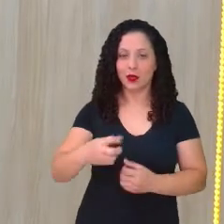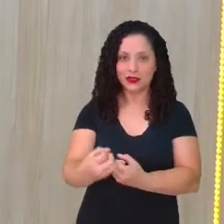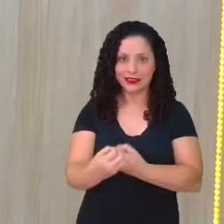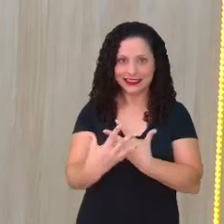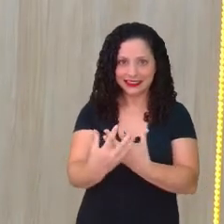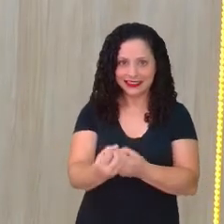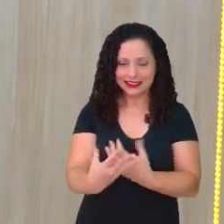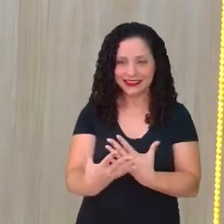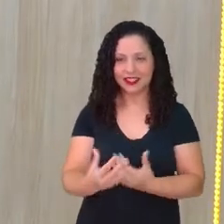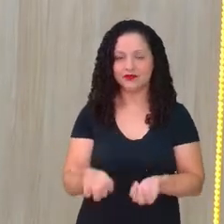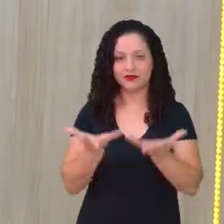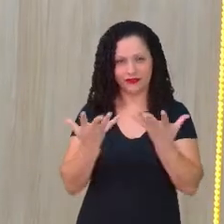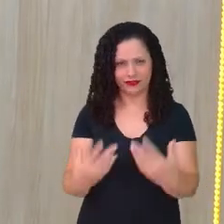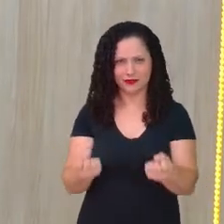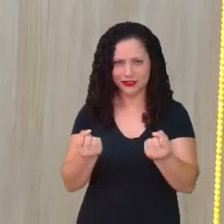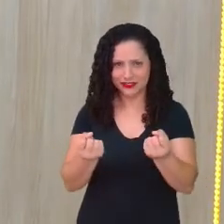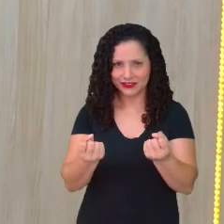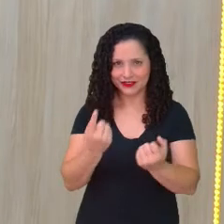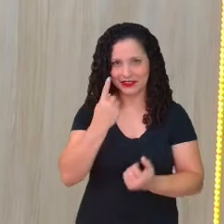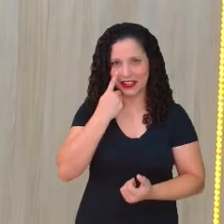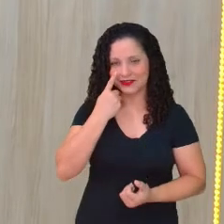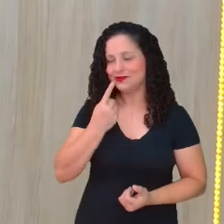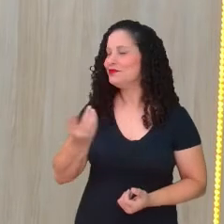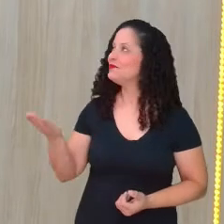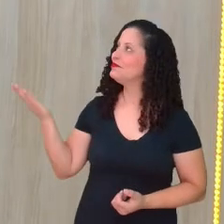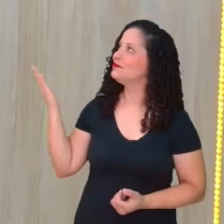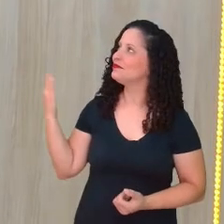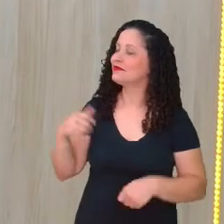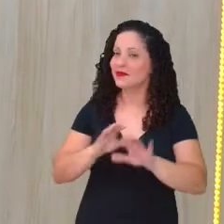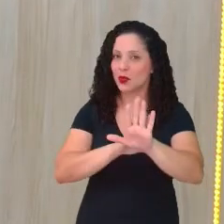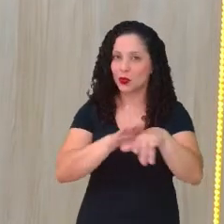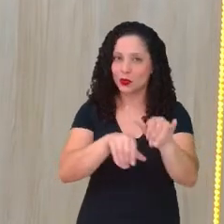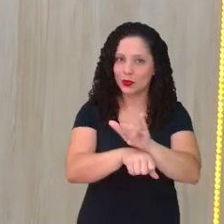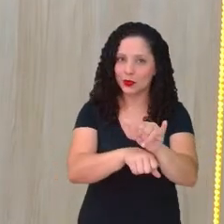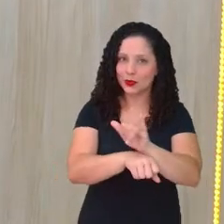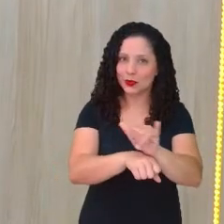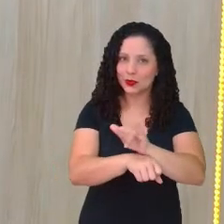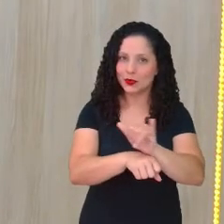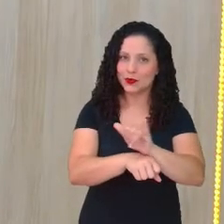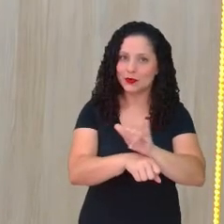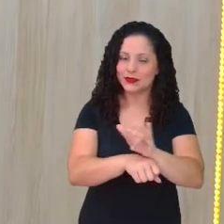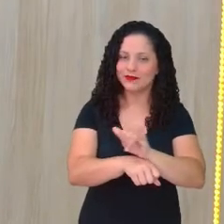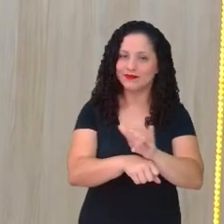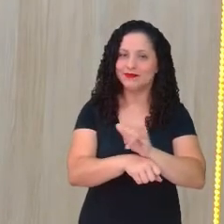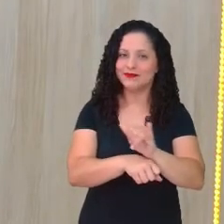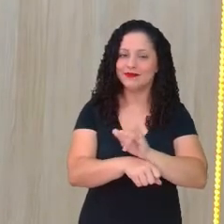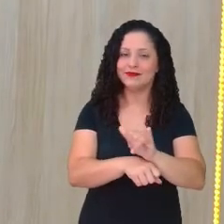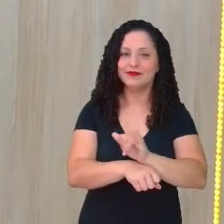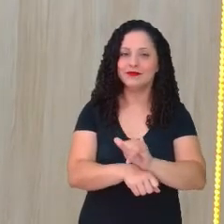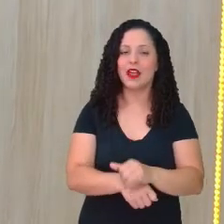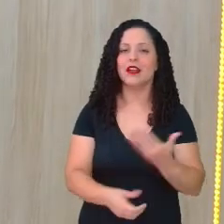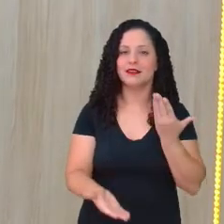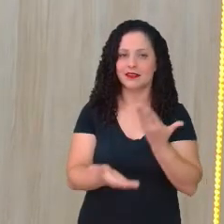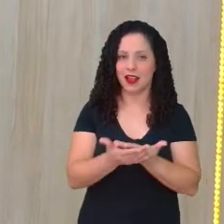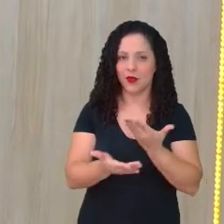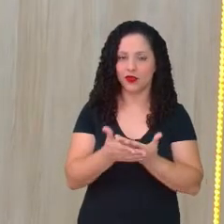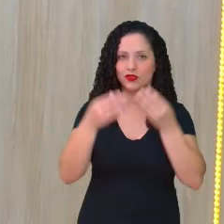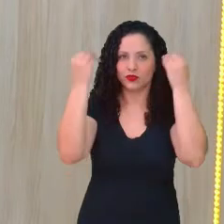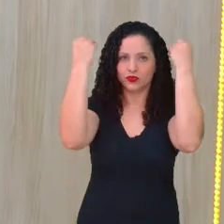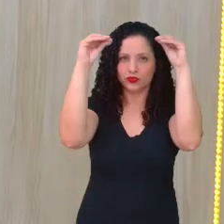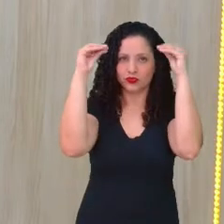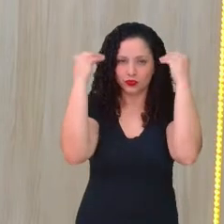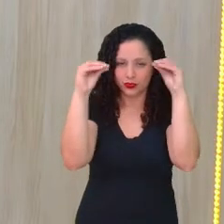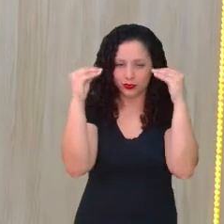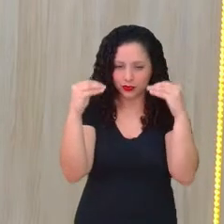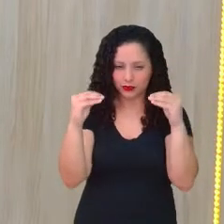Então, vamos lá. Nós temos aí o nosso canal de YouTube, onde nossas aulas ficam gravadas. Vocês